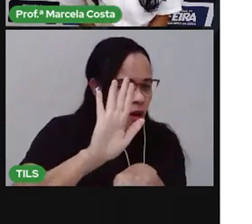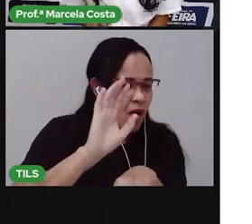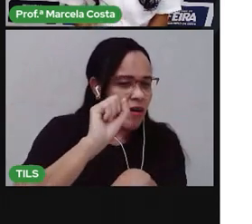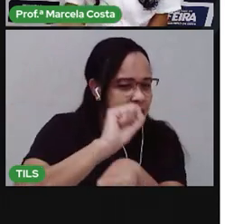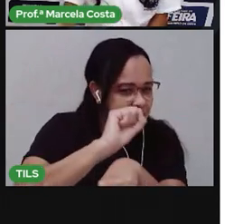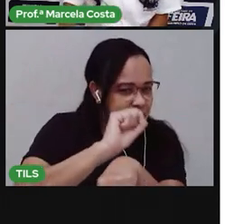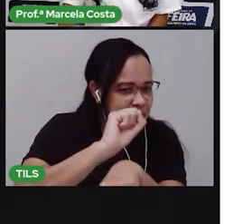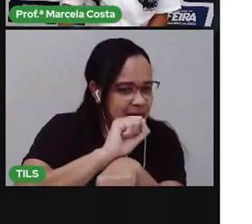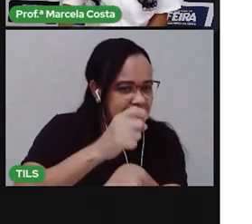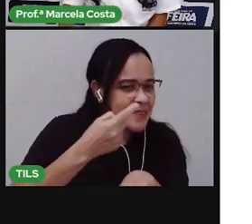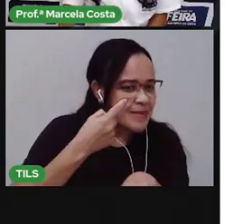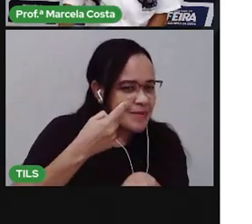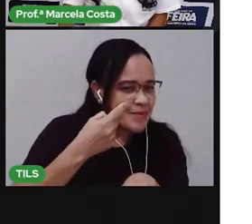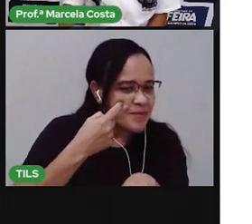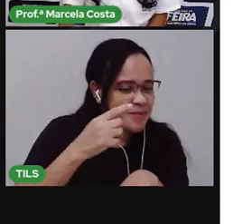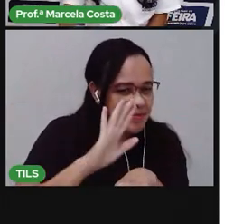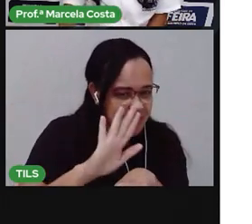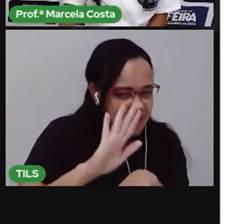mostro como é.